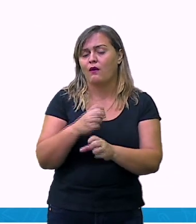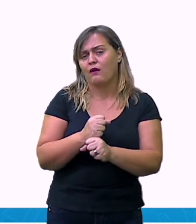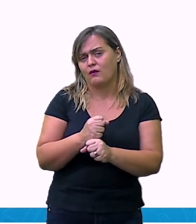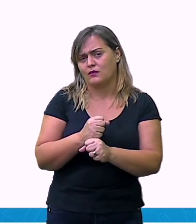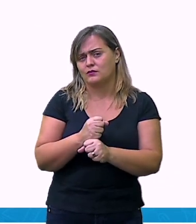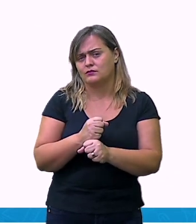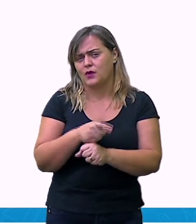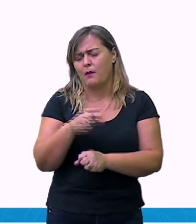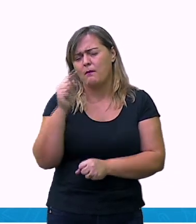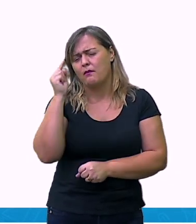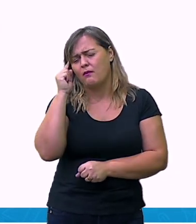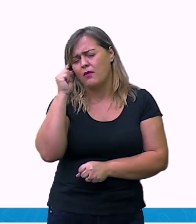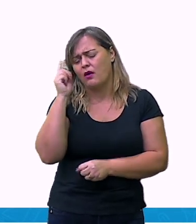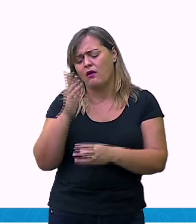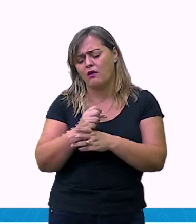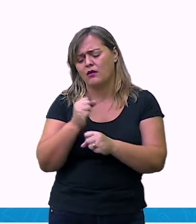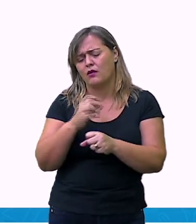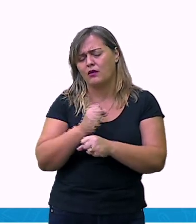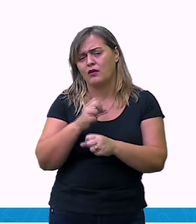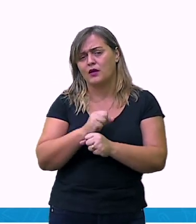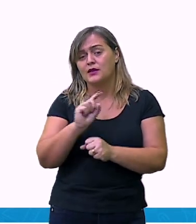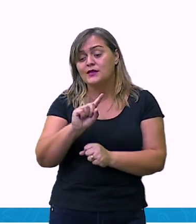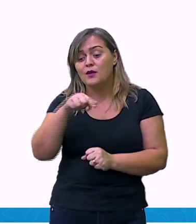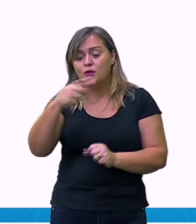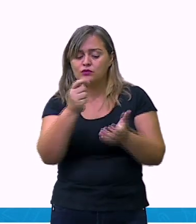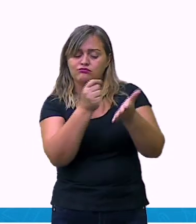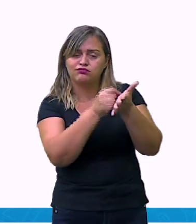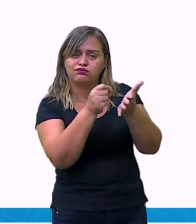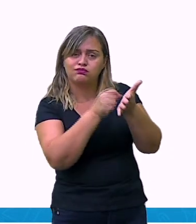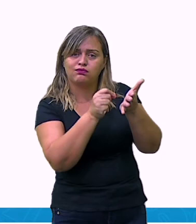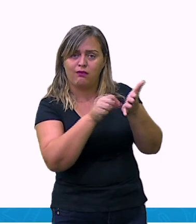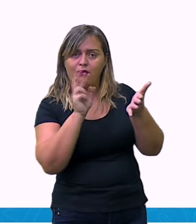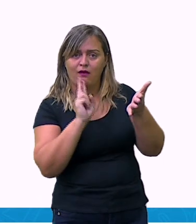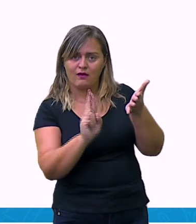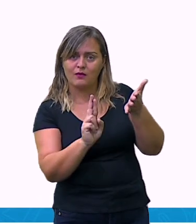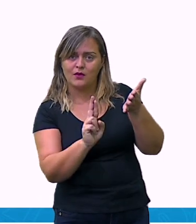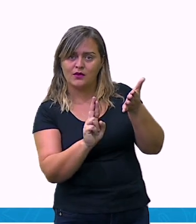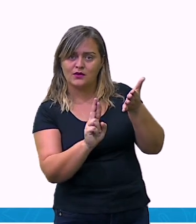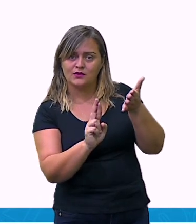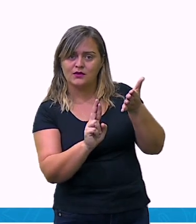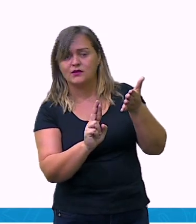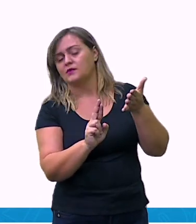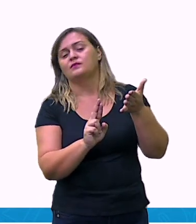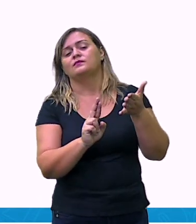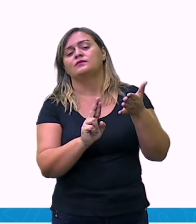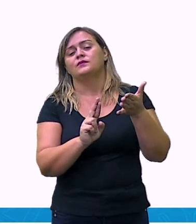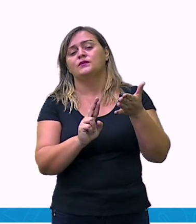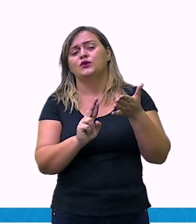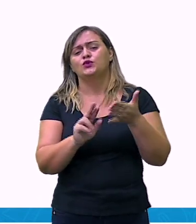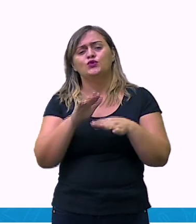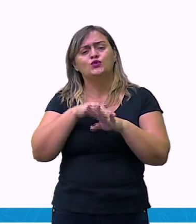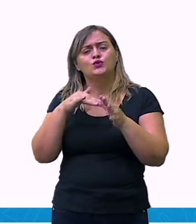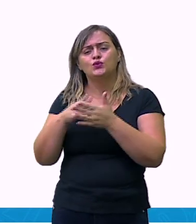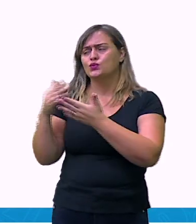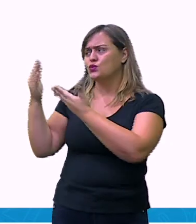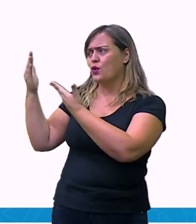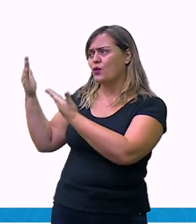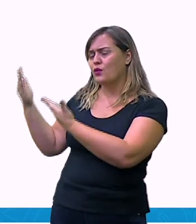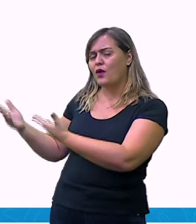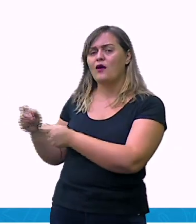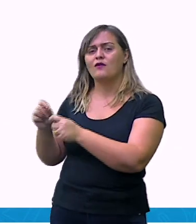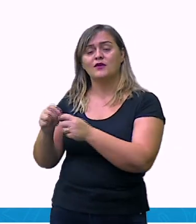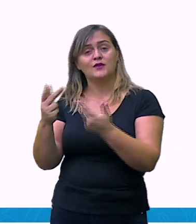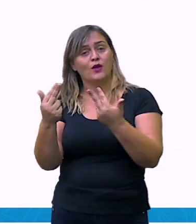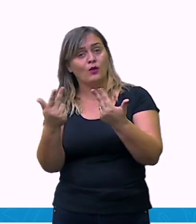porcentagens e anote-as a seguir. Todas essas aqui, eu farei da mesma forma. Como? Eu vou